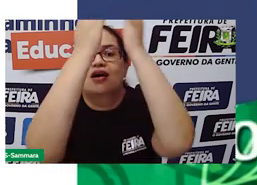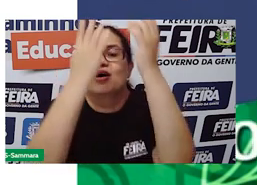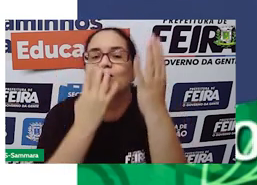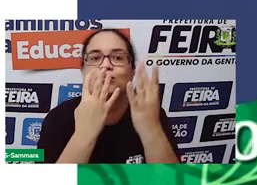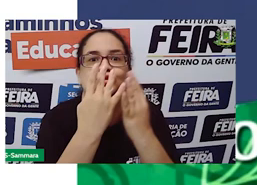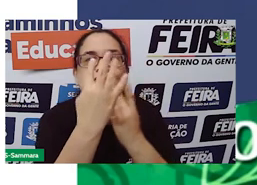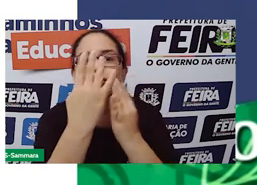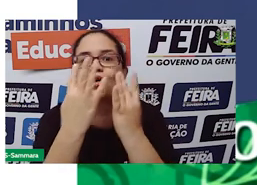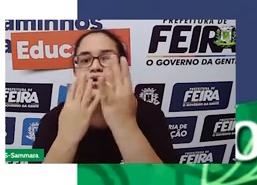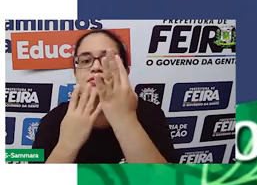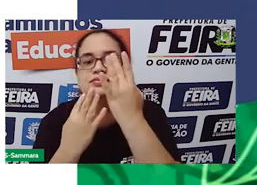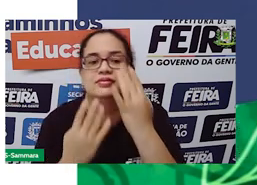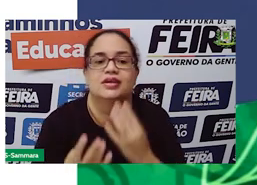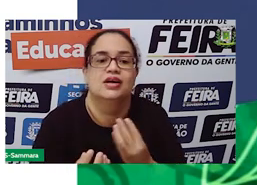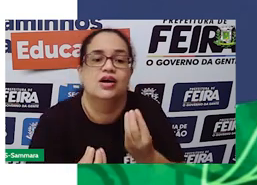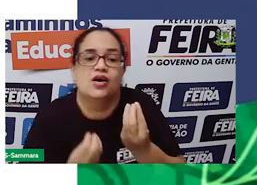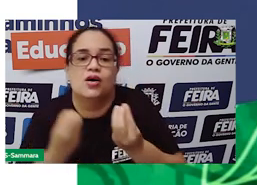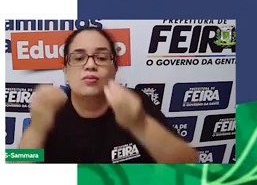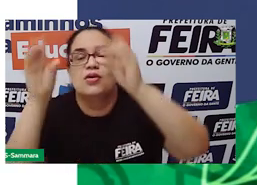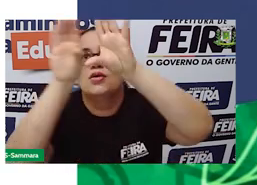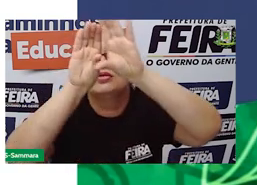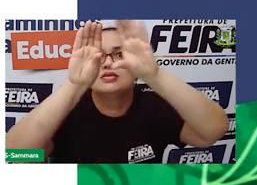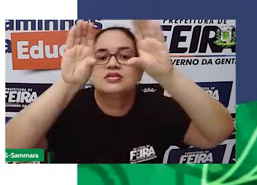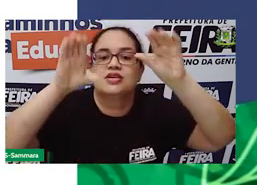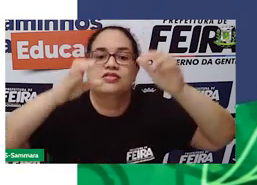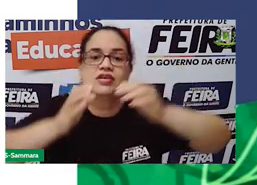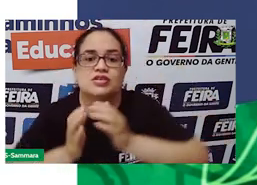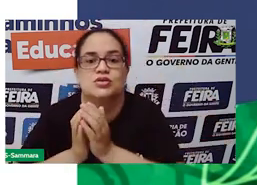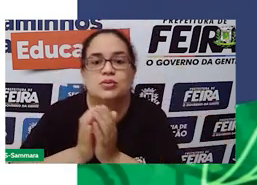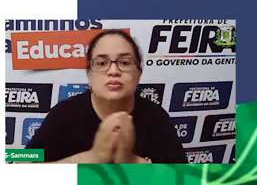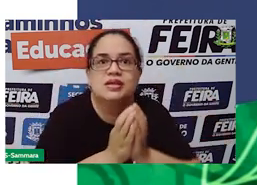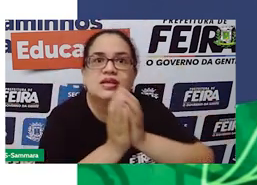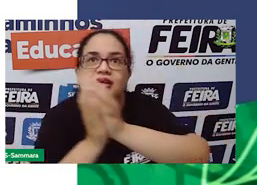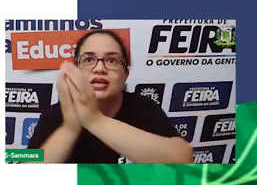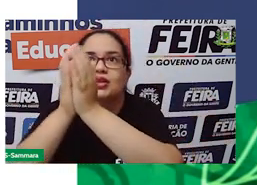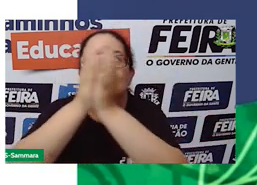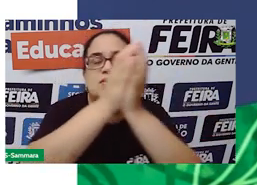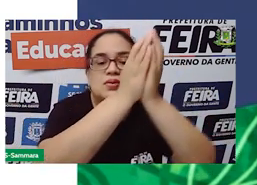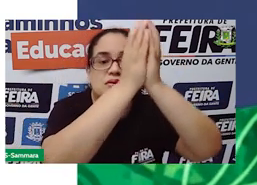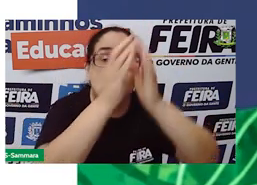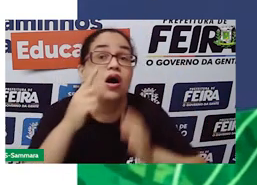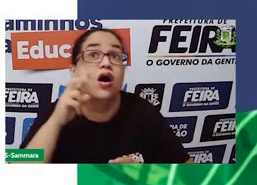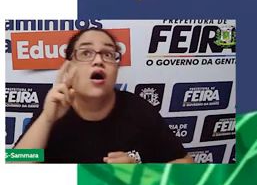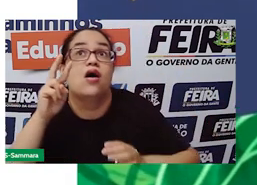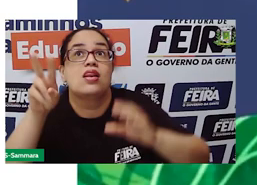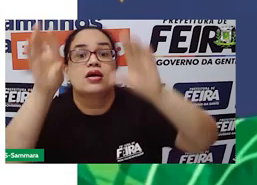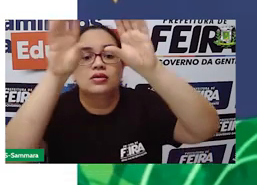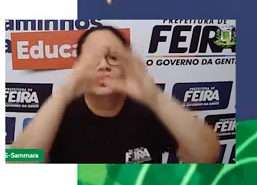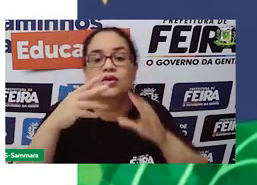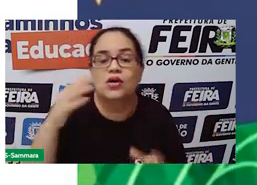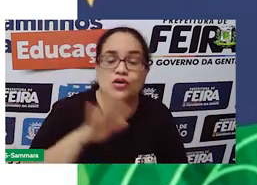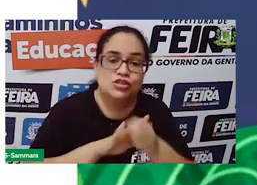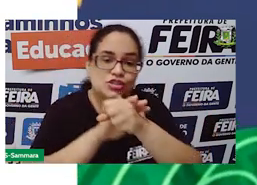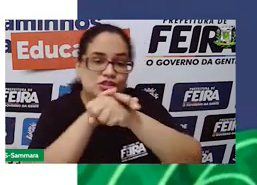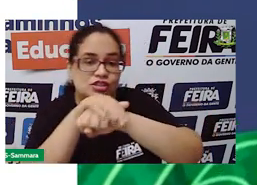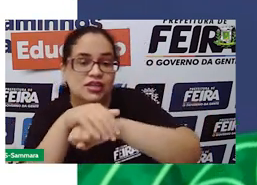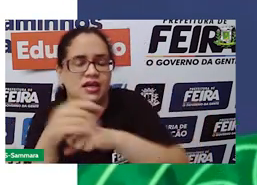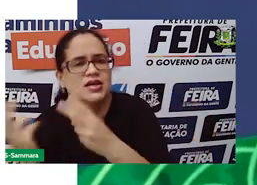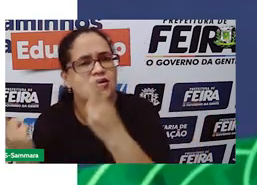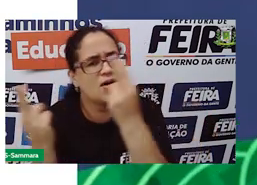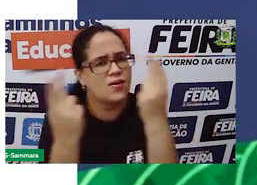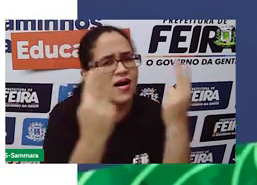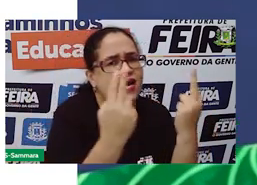balão multicor, como no céu vai sumindo. Foi numa noite